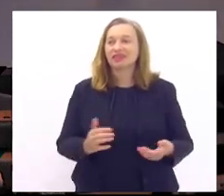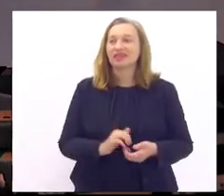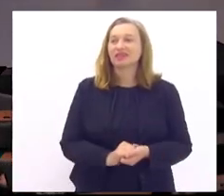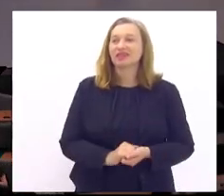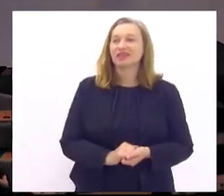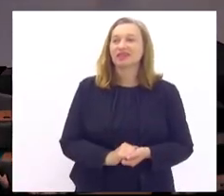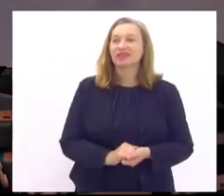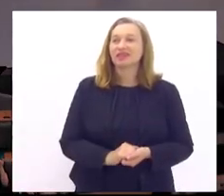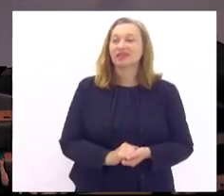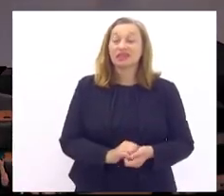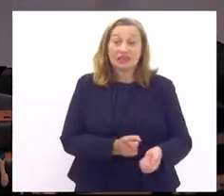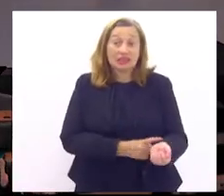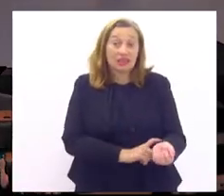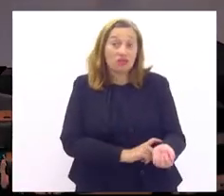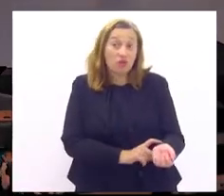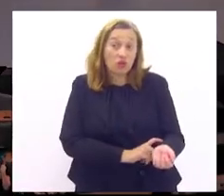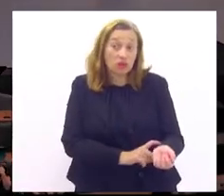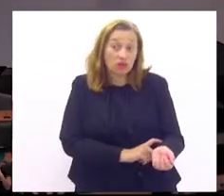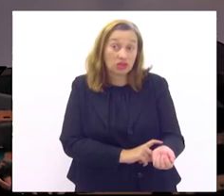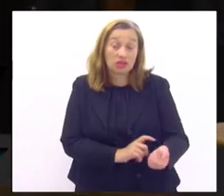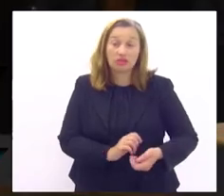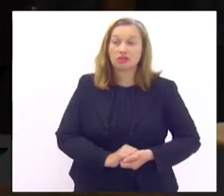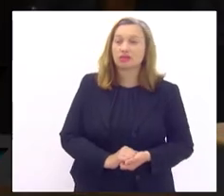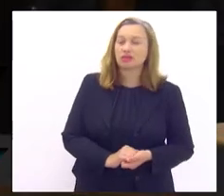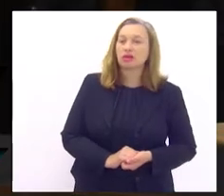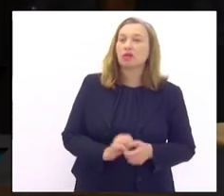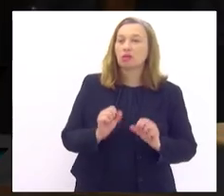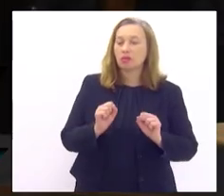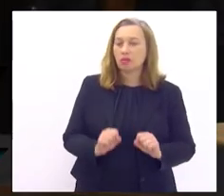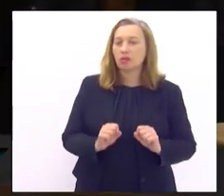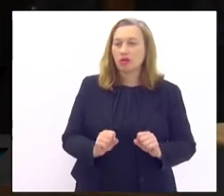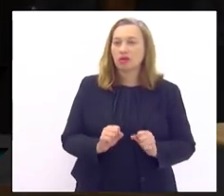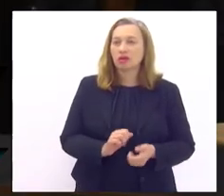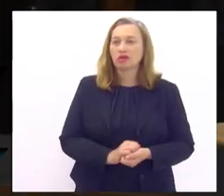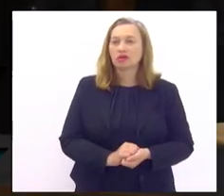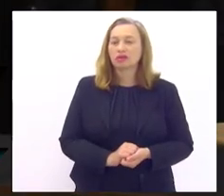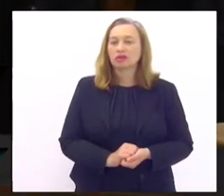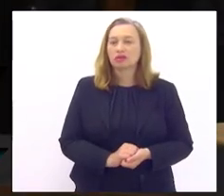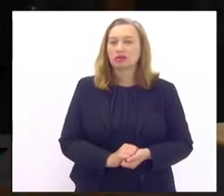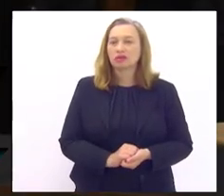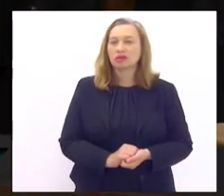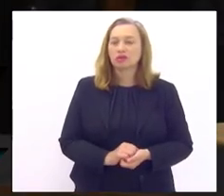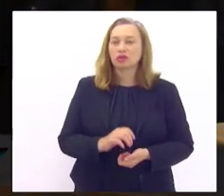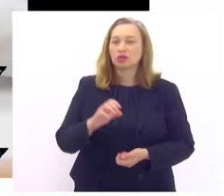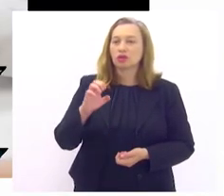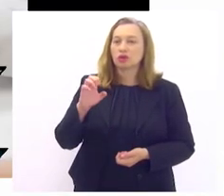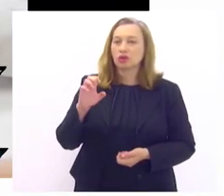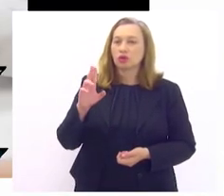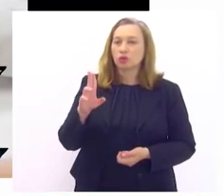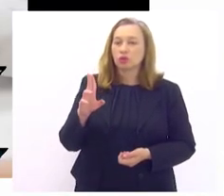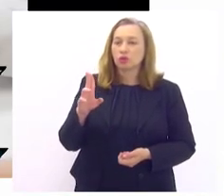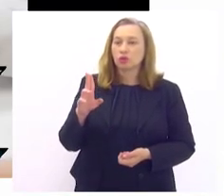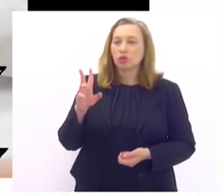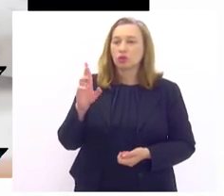estresse por acomodação essas lesões pré-ulcerativas podem causar levar a ulceração e ao surgimento